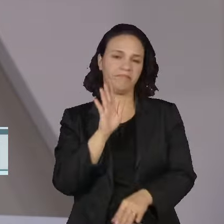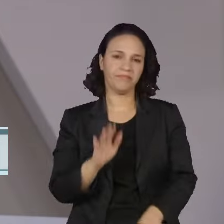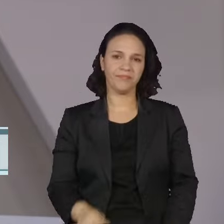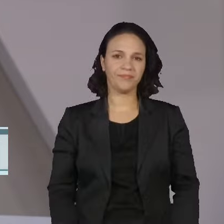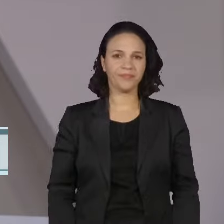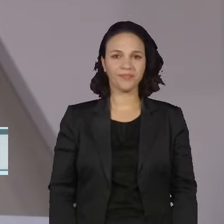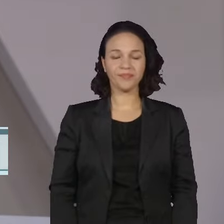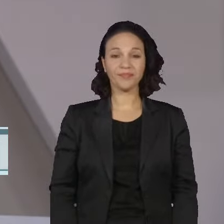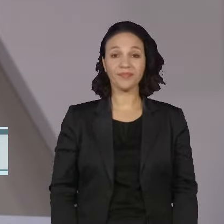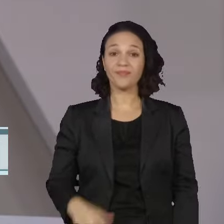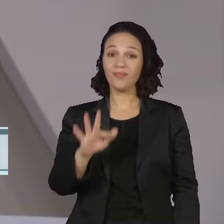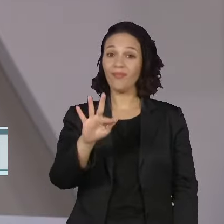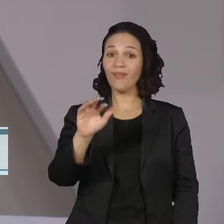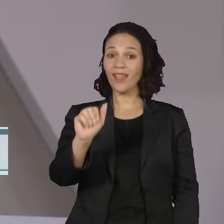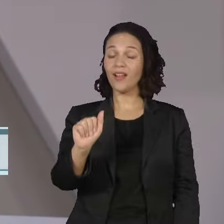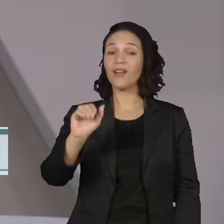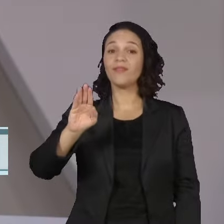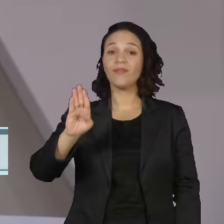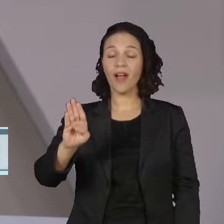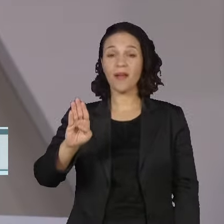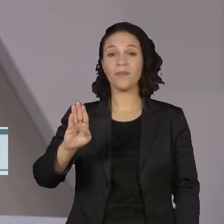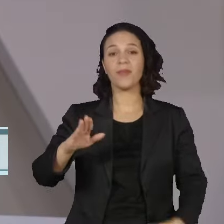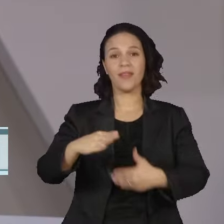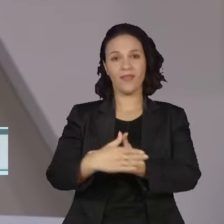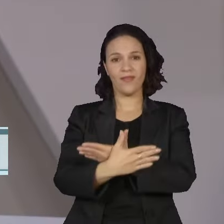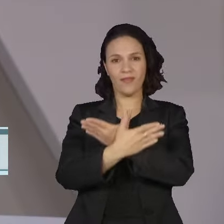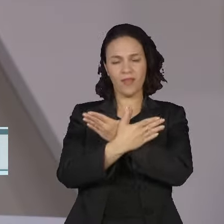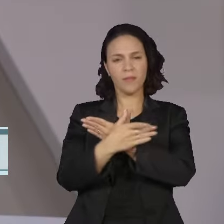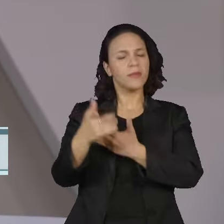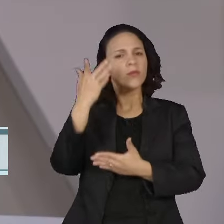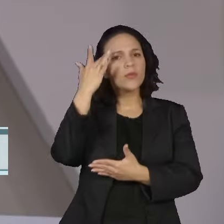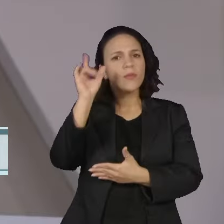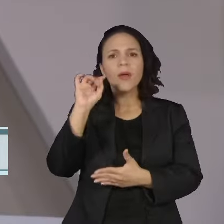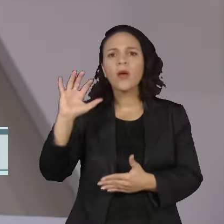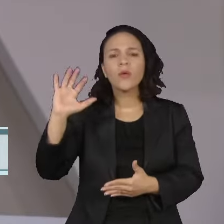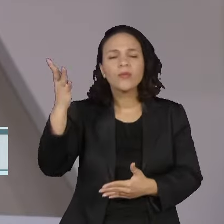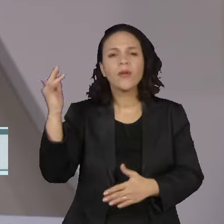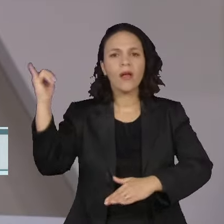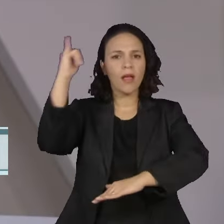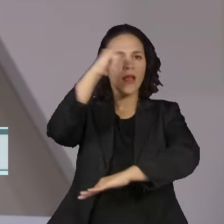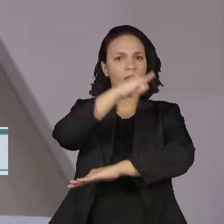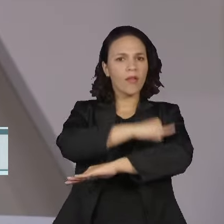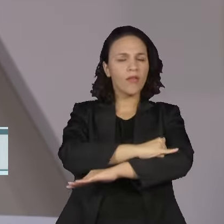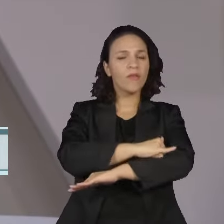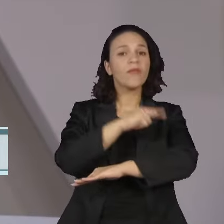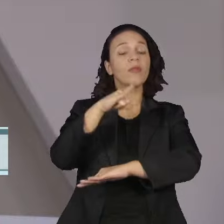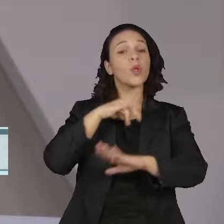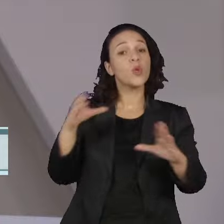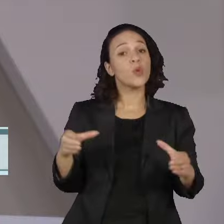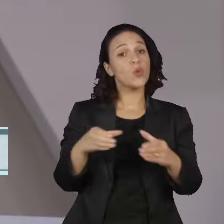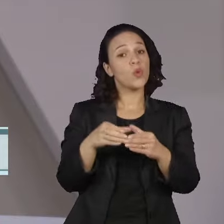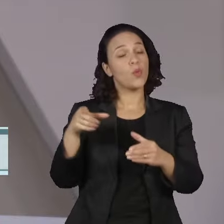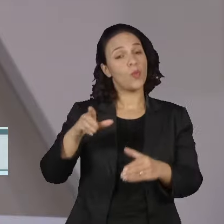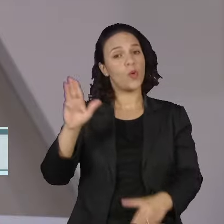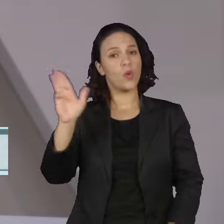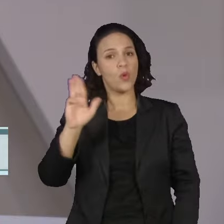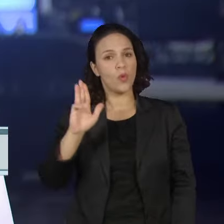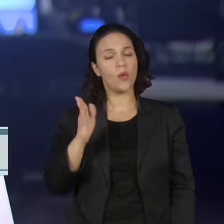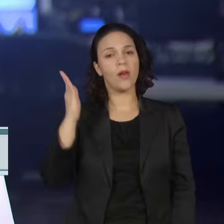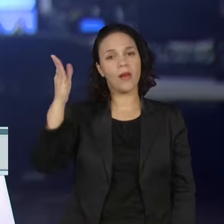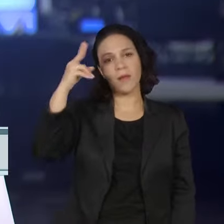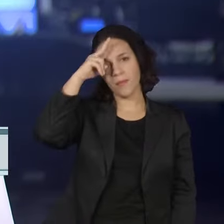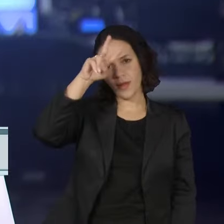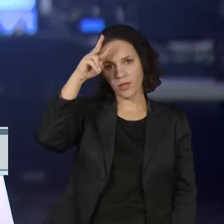A Força Aérea Brasileira ainda não sabe a causa do problema técnico no avião em que viajava a comitiva do presidente Lula no México.